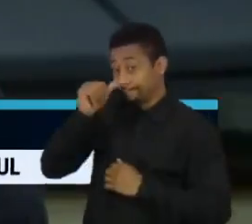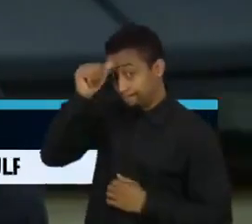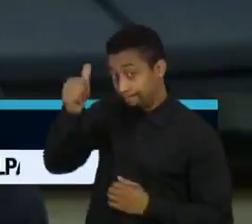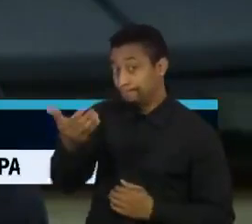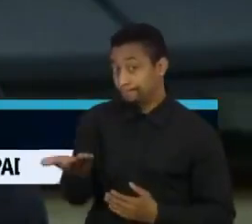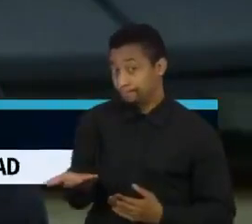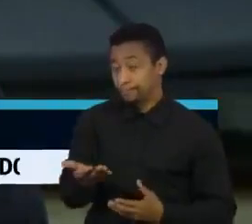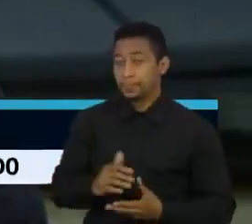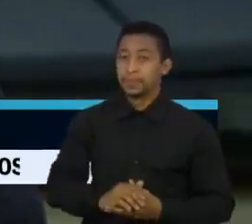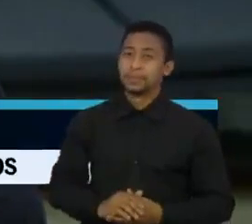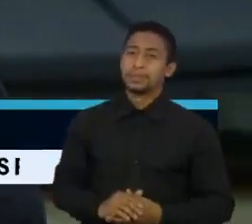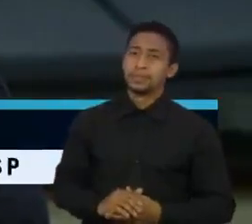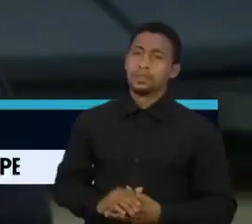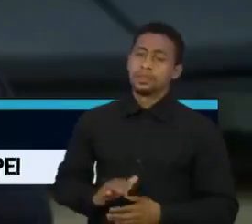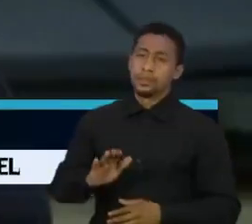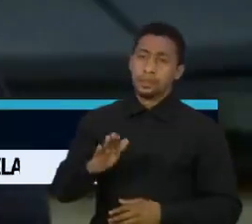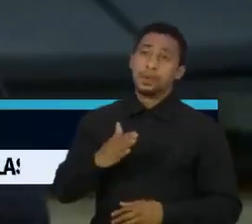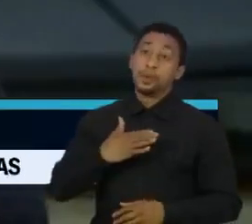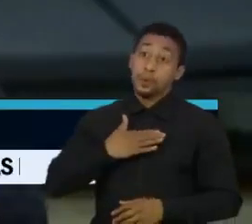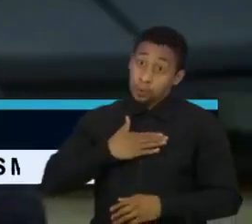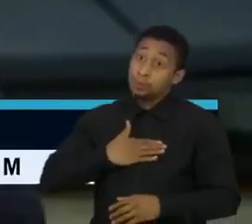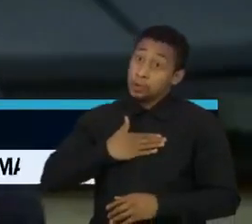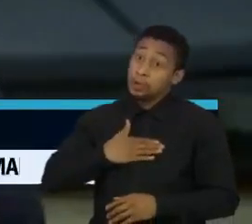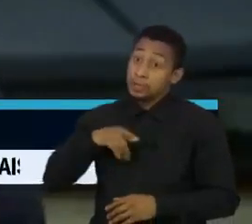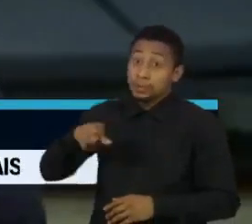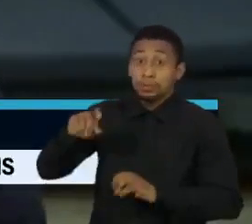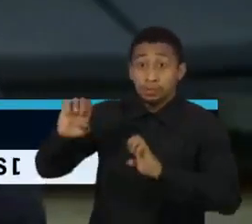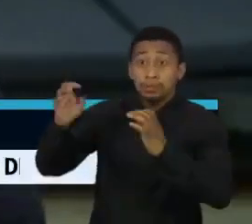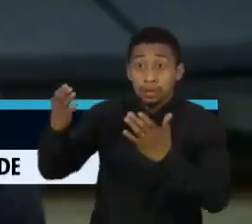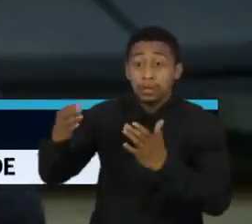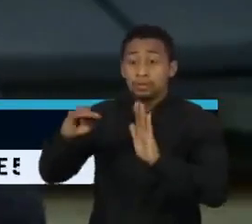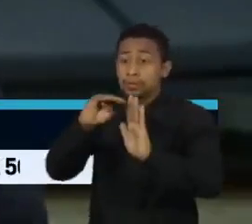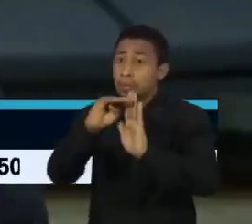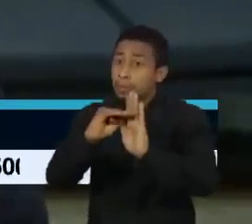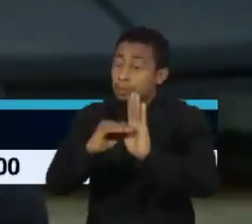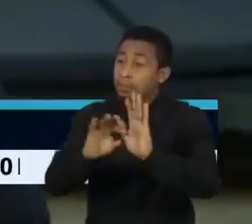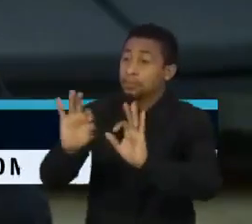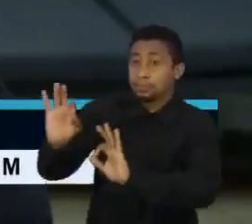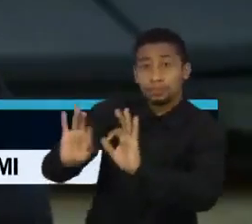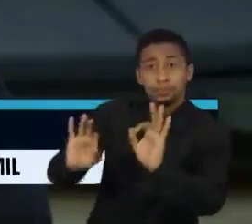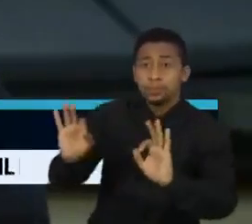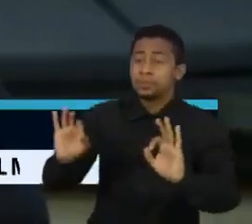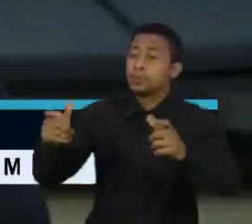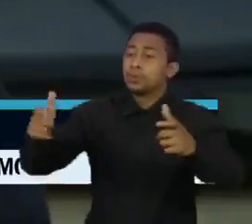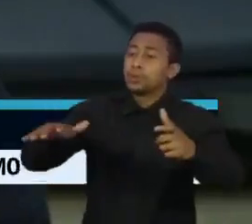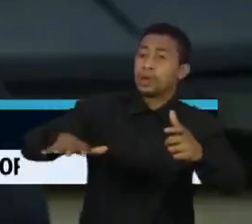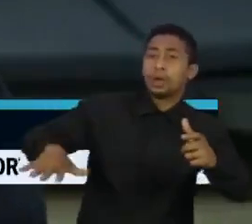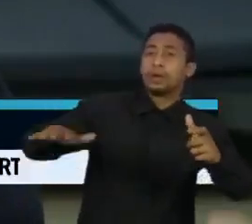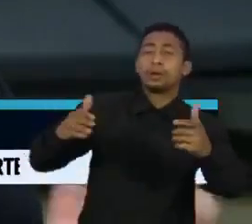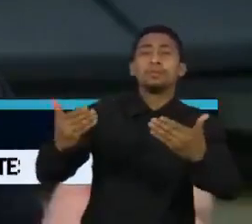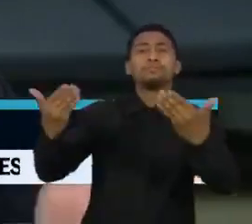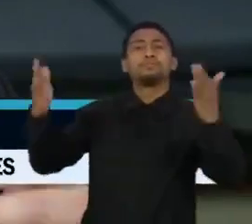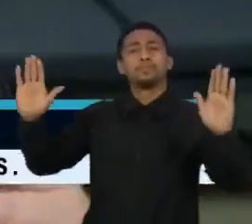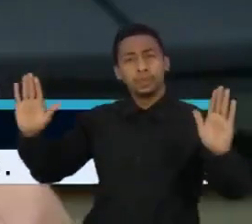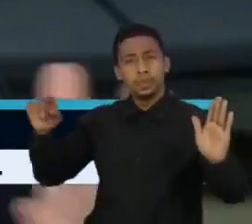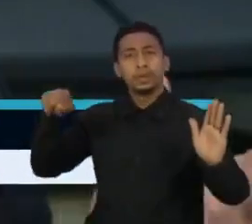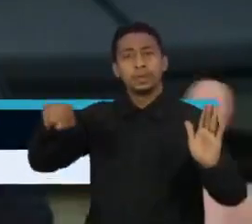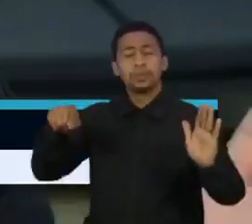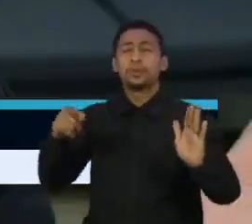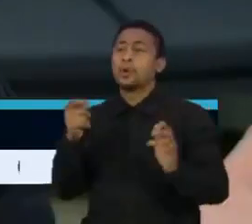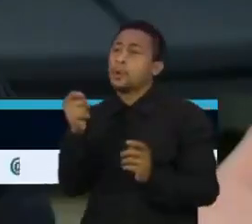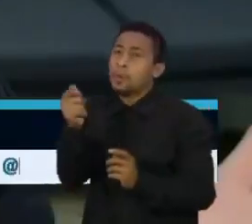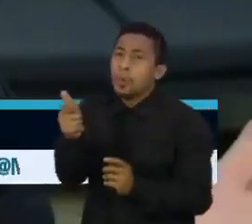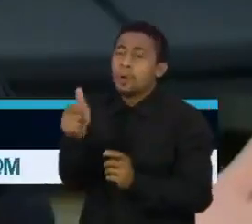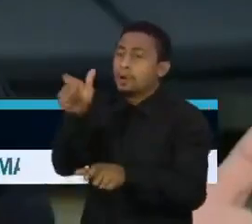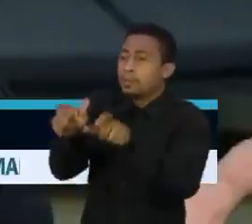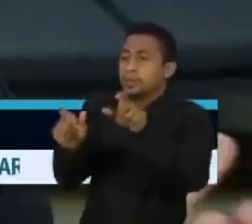Eu gostei, Ana, muito de algumas medidas ali, como a coisa ser feita ao livre, com poucas pessoas, o que um teste funciona, mas nem sempre no